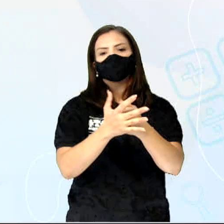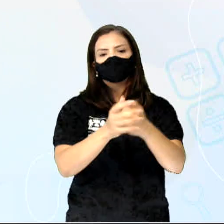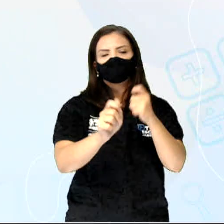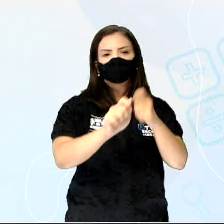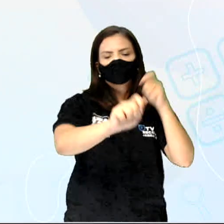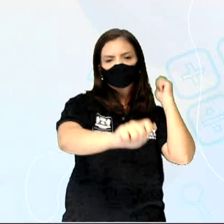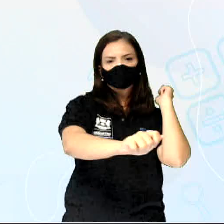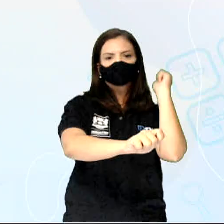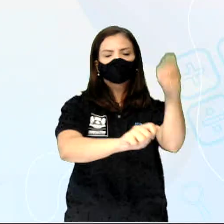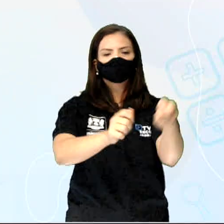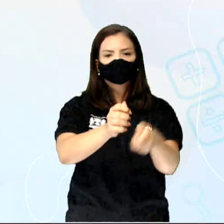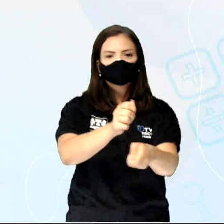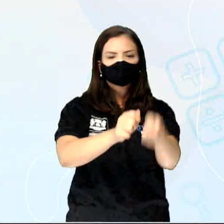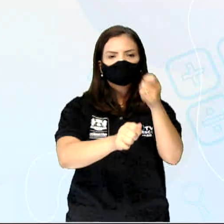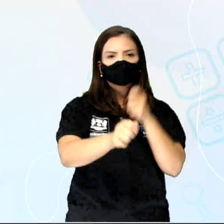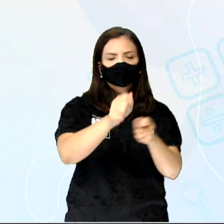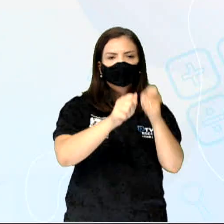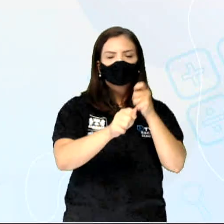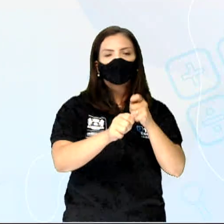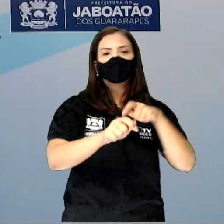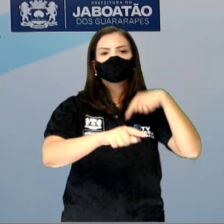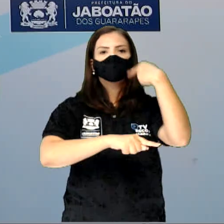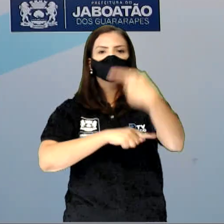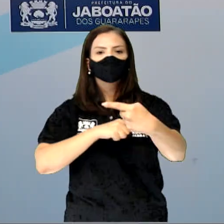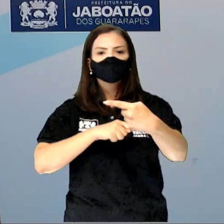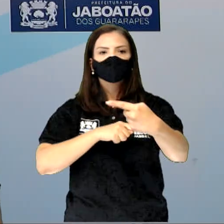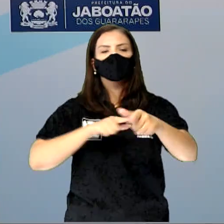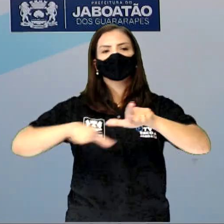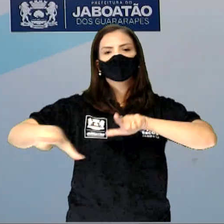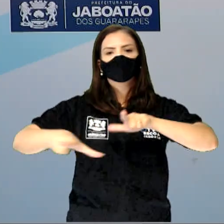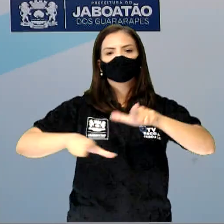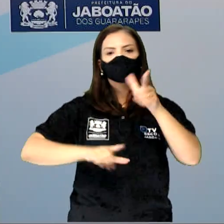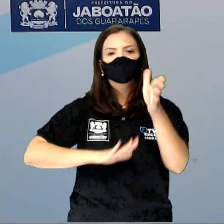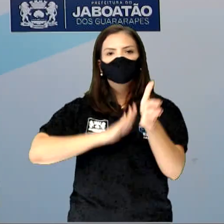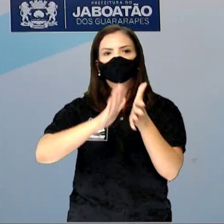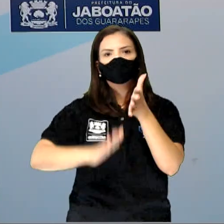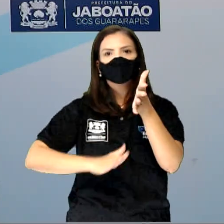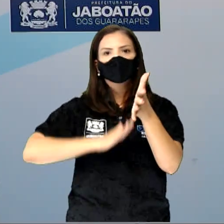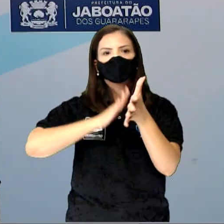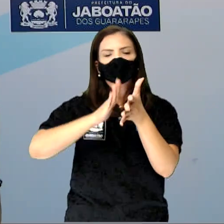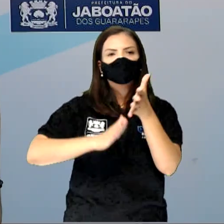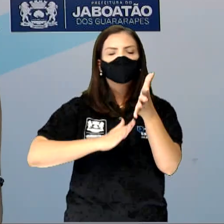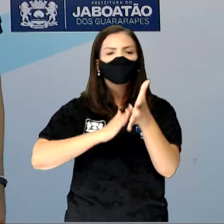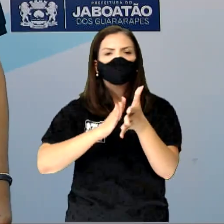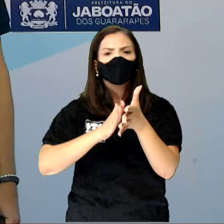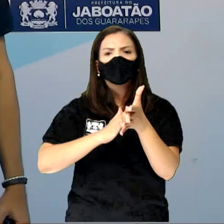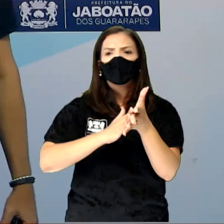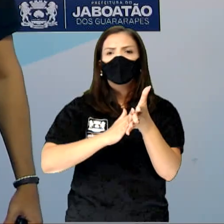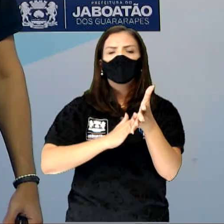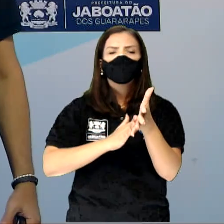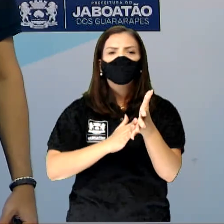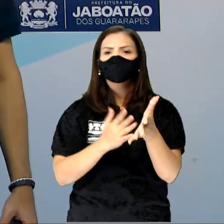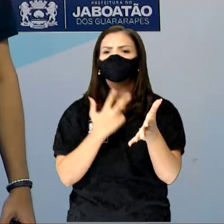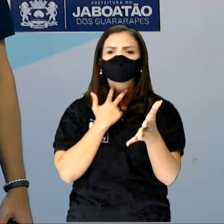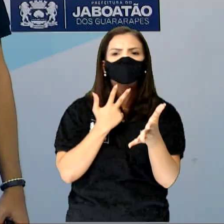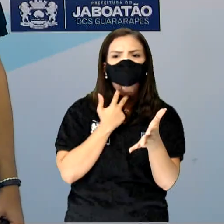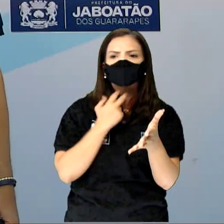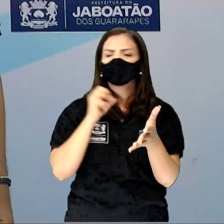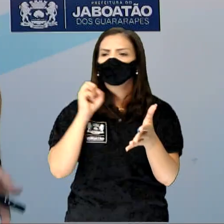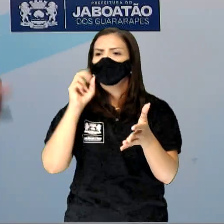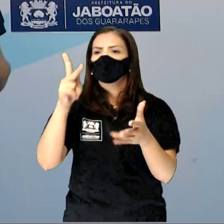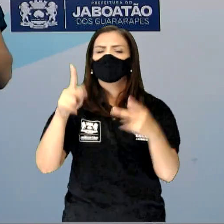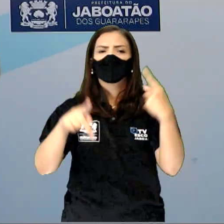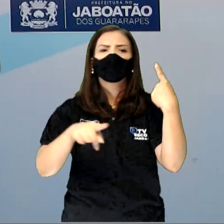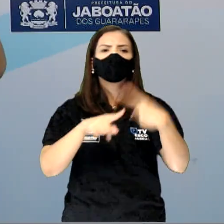para fazer o gesto de ok, ele fez isso. Ele fez esse gesto do Hang Lose. As crianças viam e começaram a repetir.